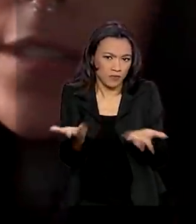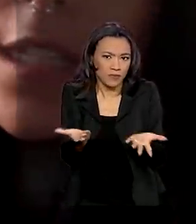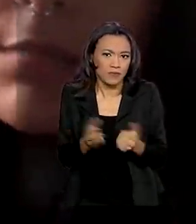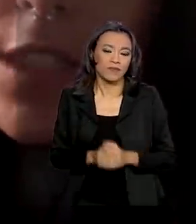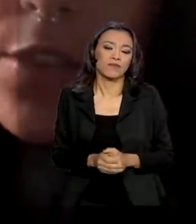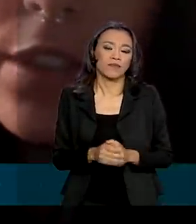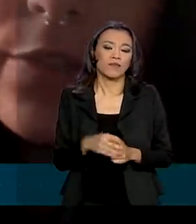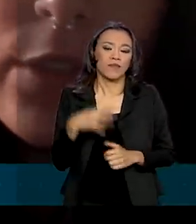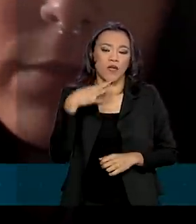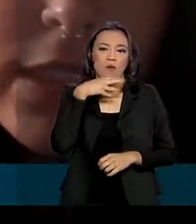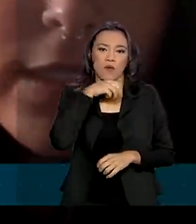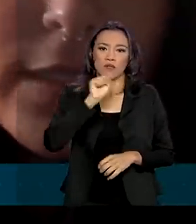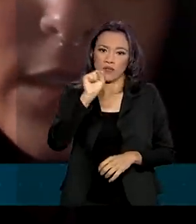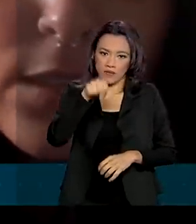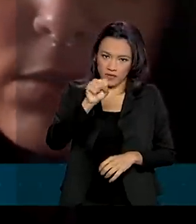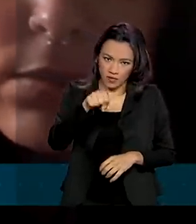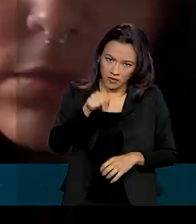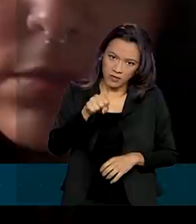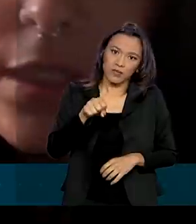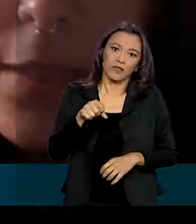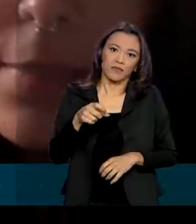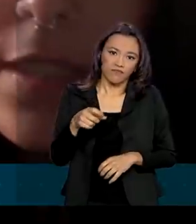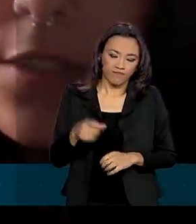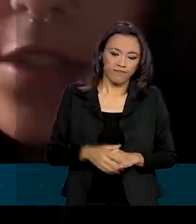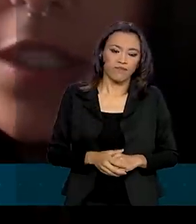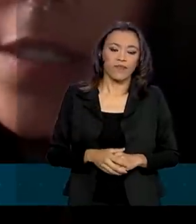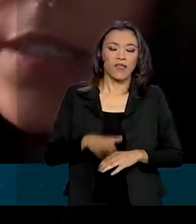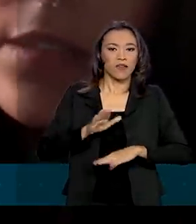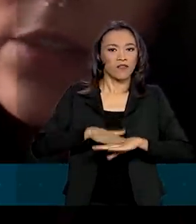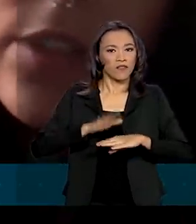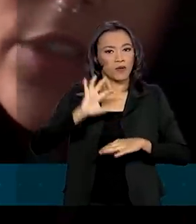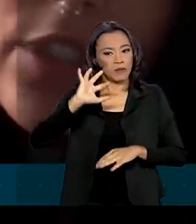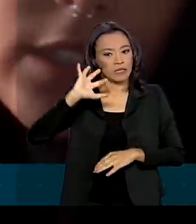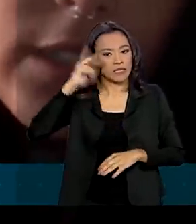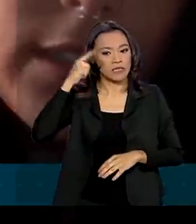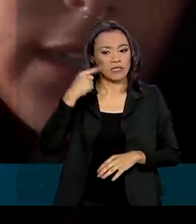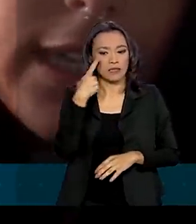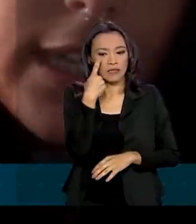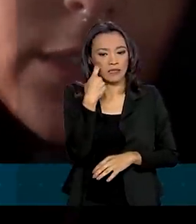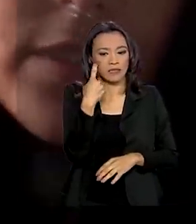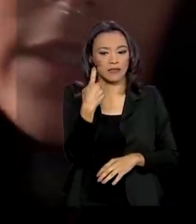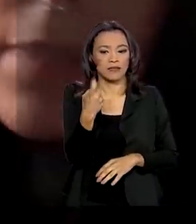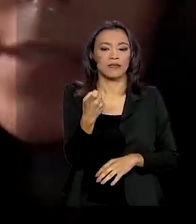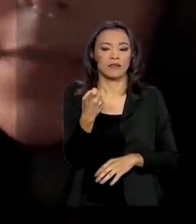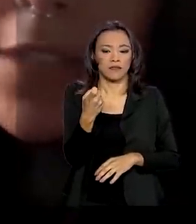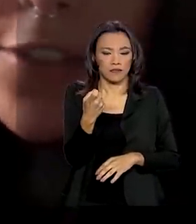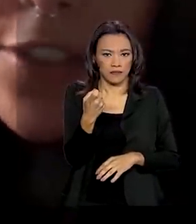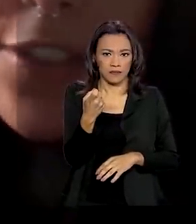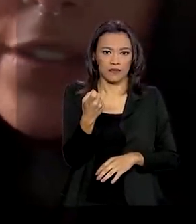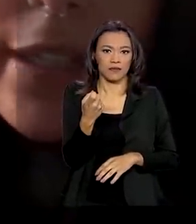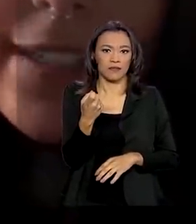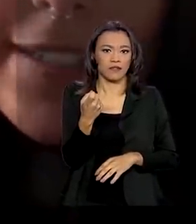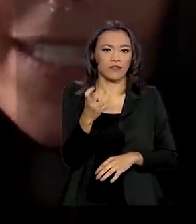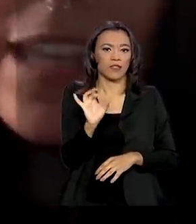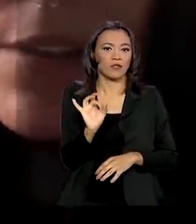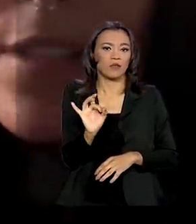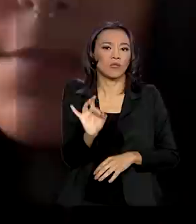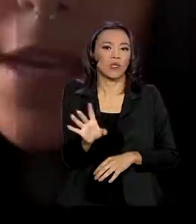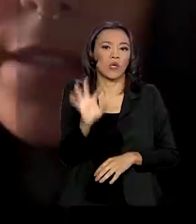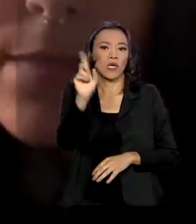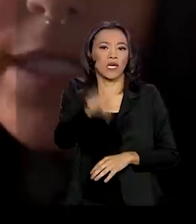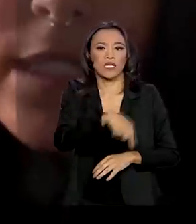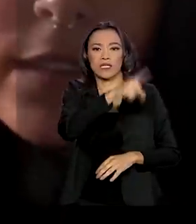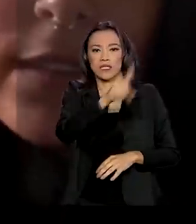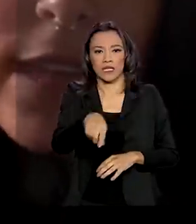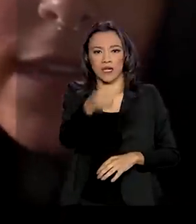Acho que sim. Acho que foi uma decisão bastante interessante de não simplesmente cancelar